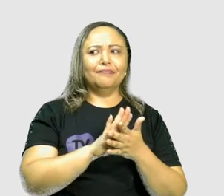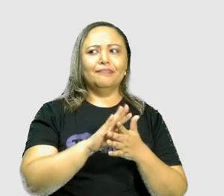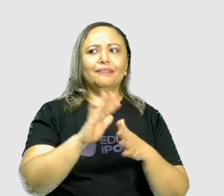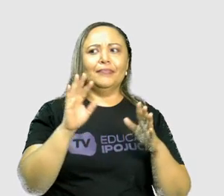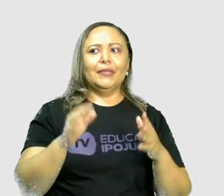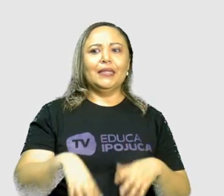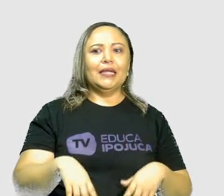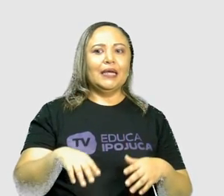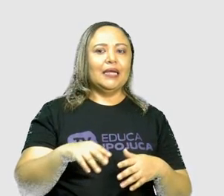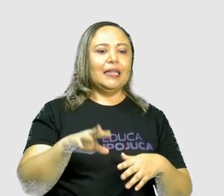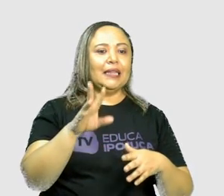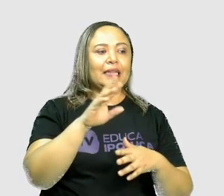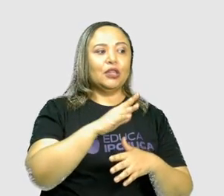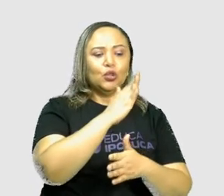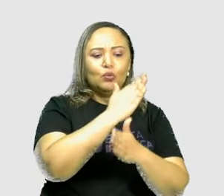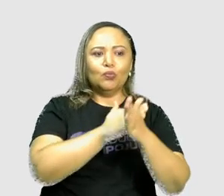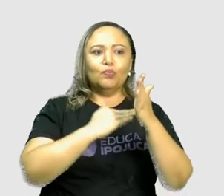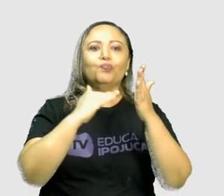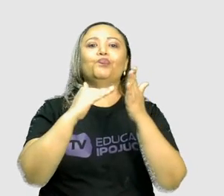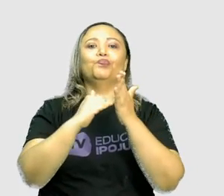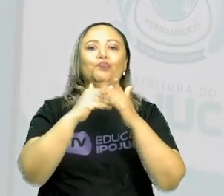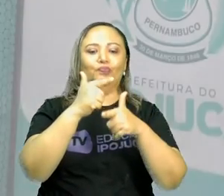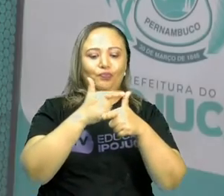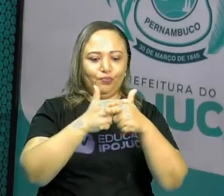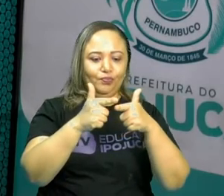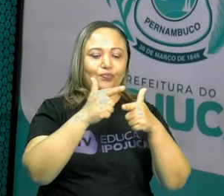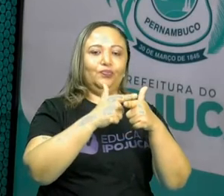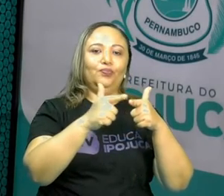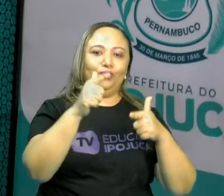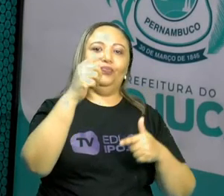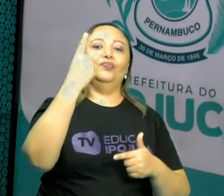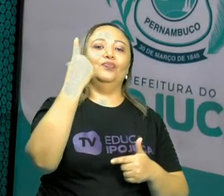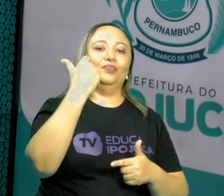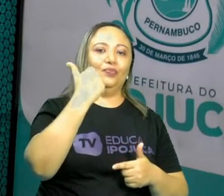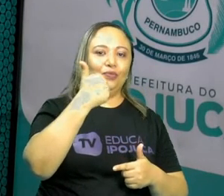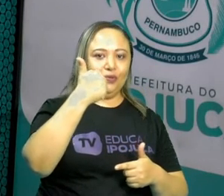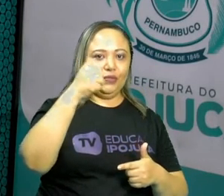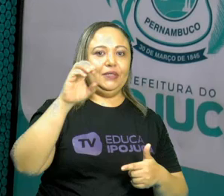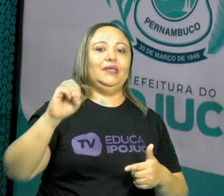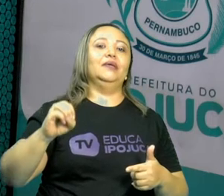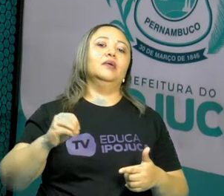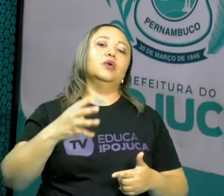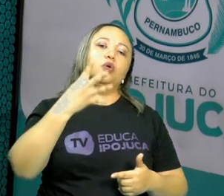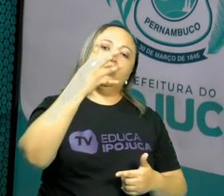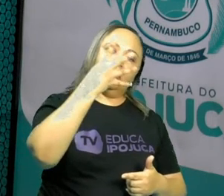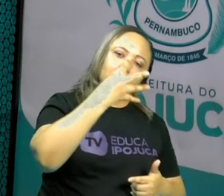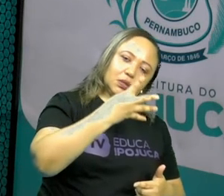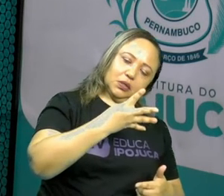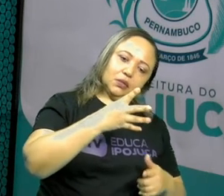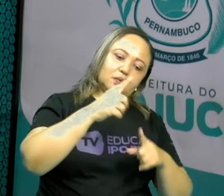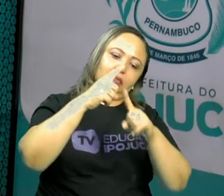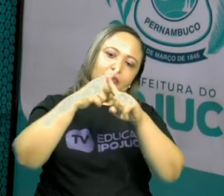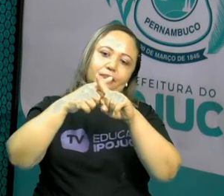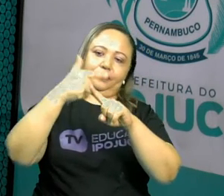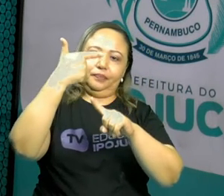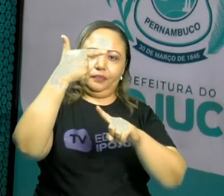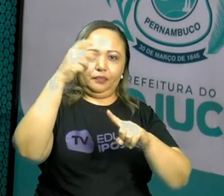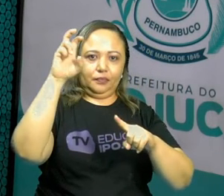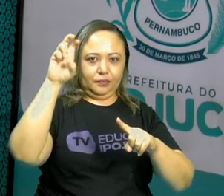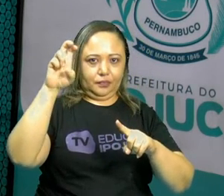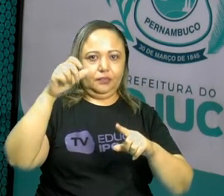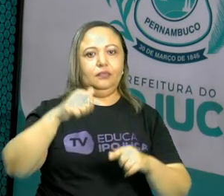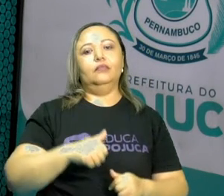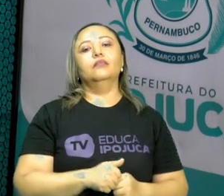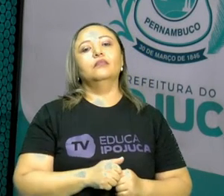divisores de 100. Pois é. 4 vezes 25 dá 100.